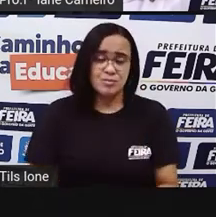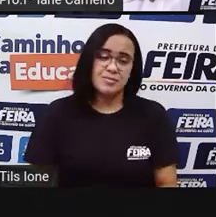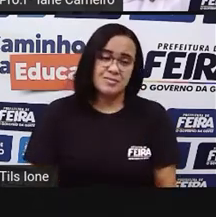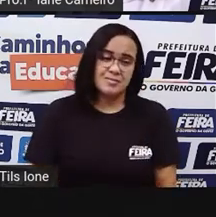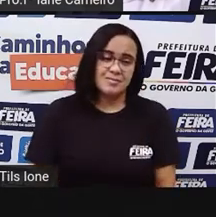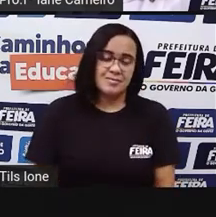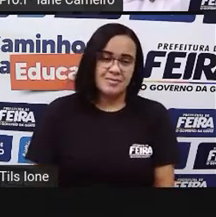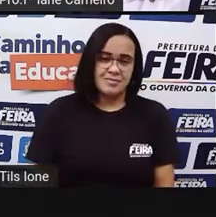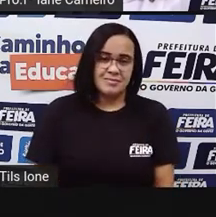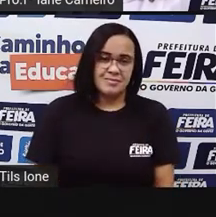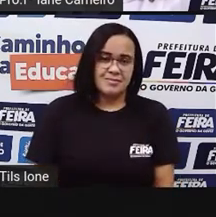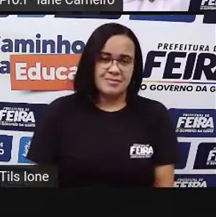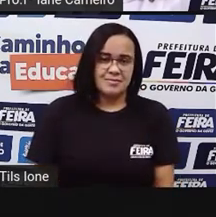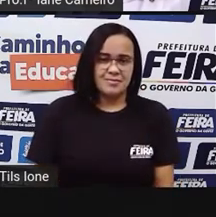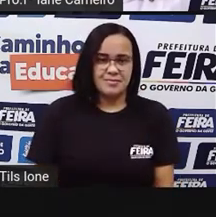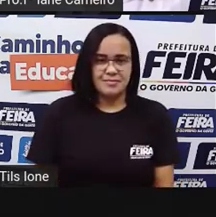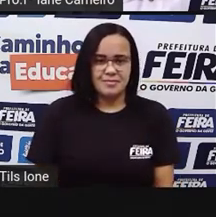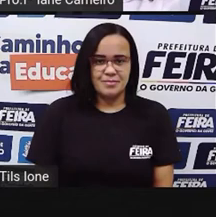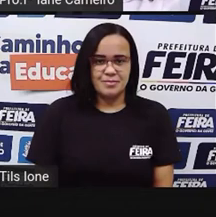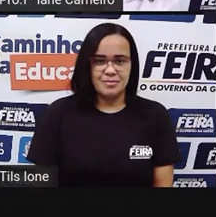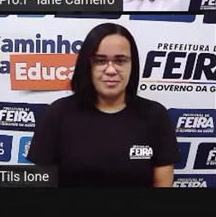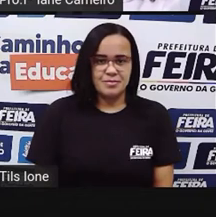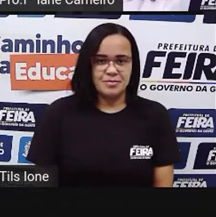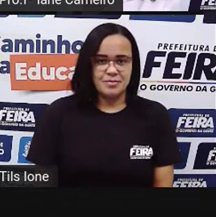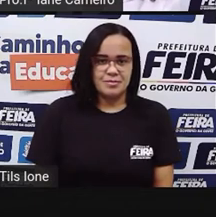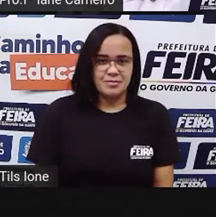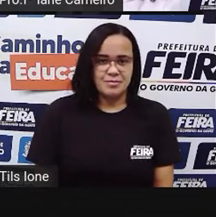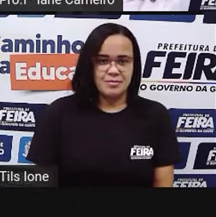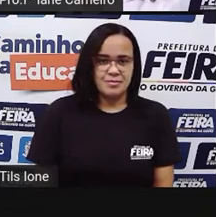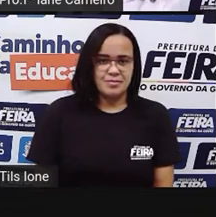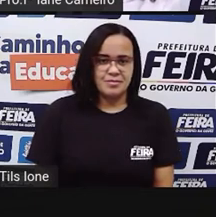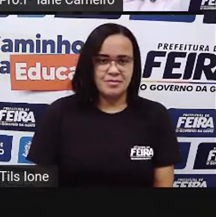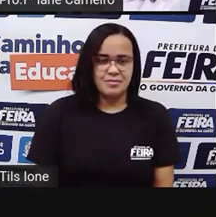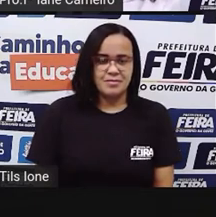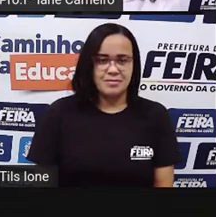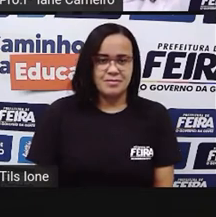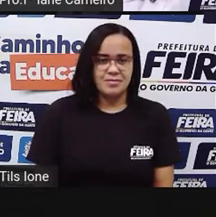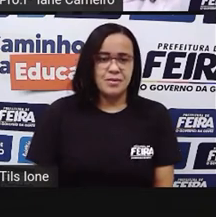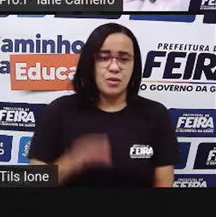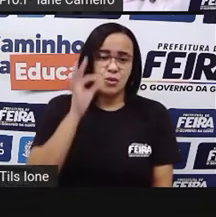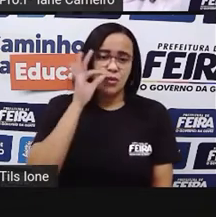Pronto, faz o coelhinho. Faz o coelhinho. Pode fazer o gatinho.